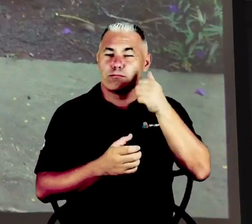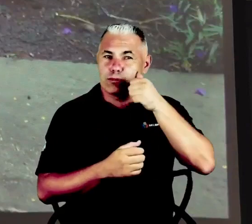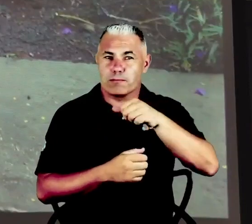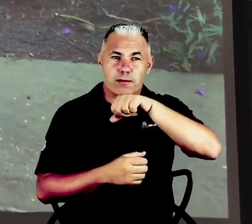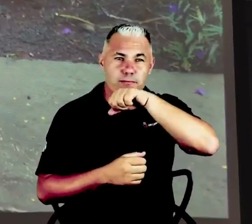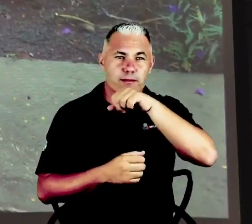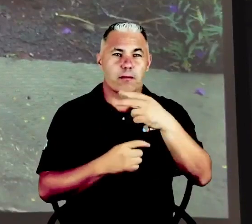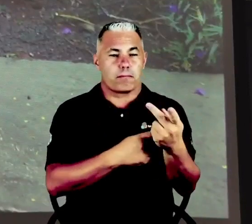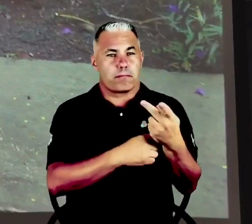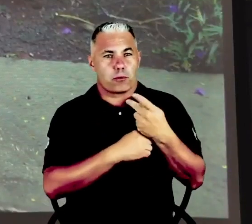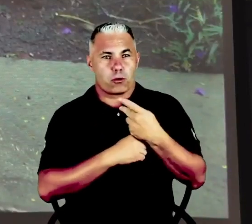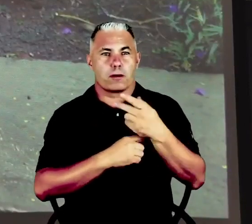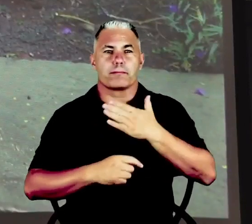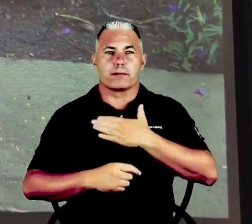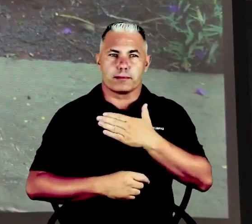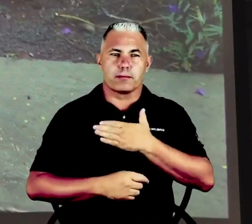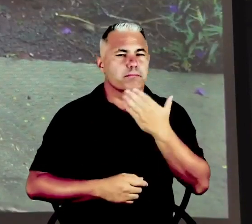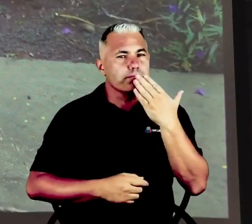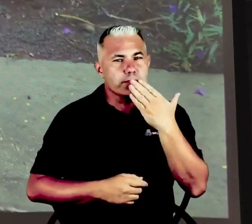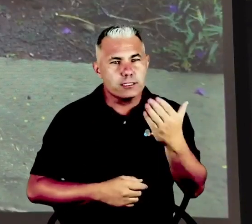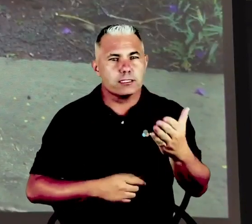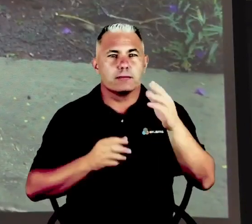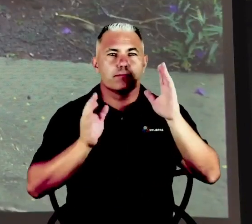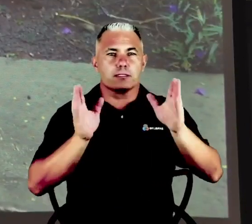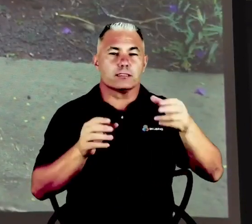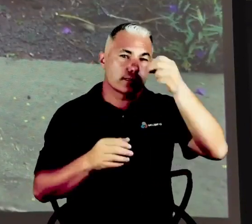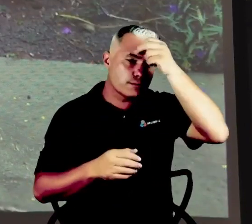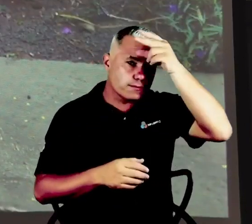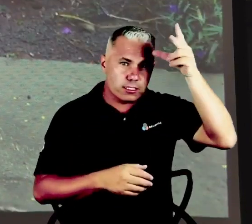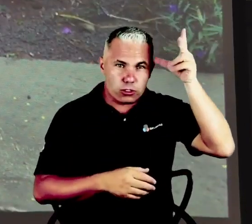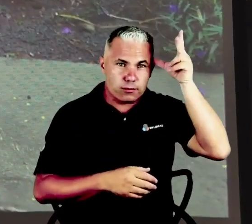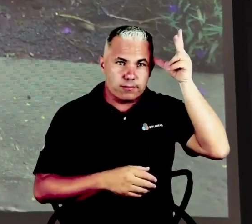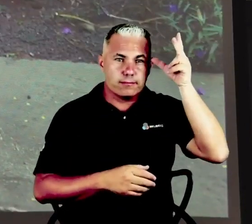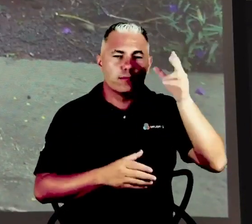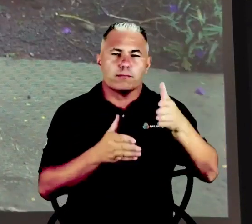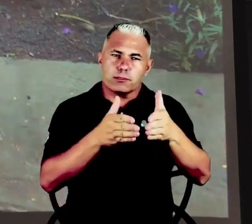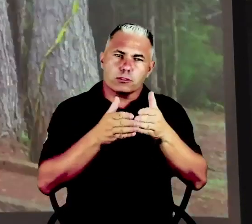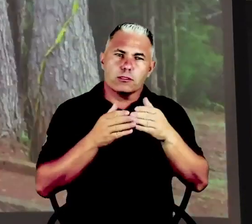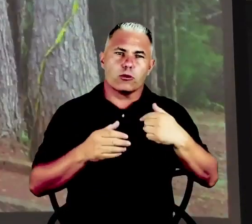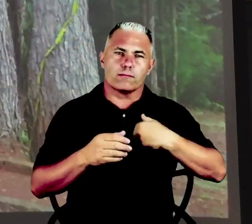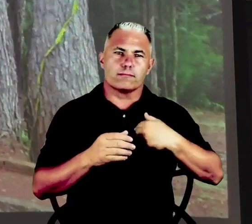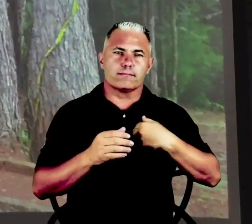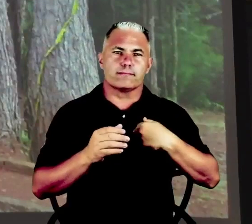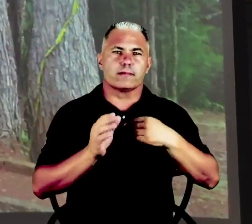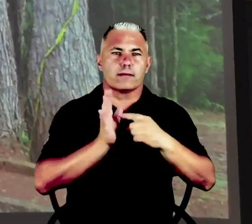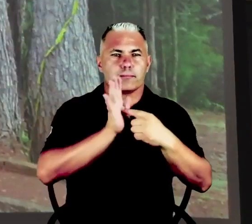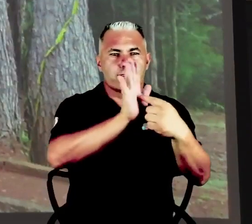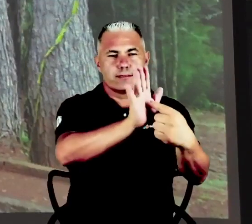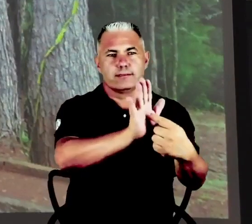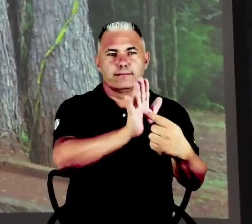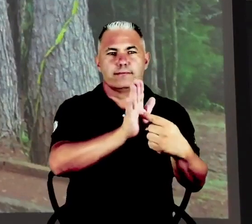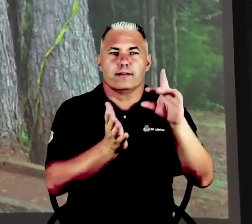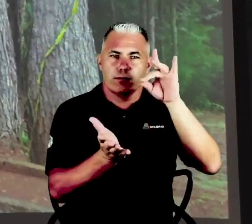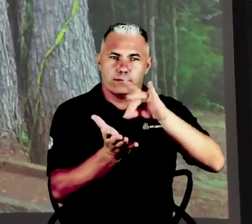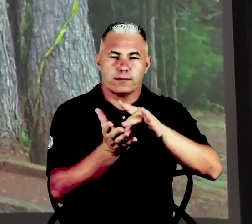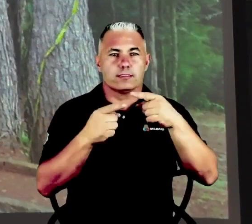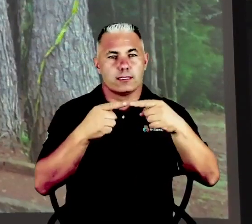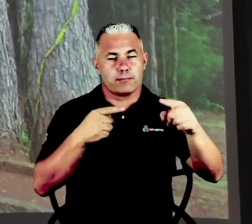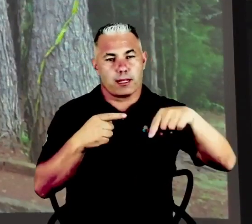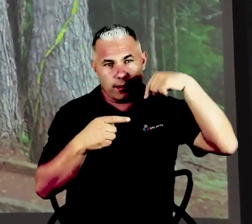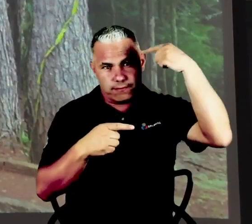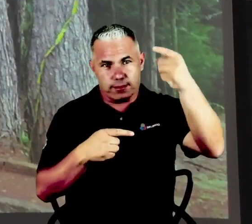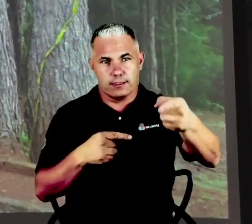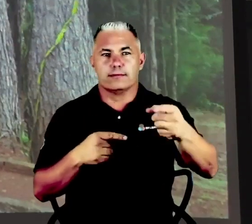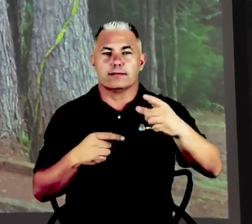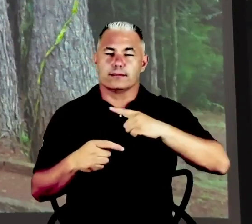requerimento na Prefeitura, mas gostaria que eu fizesse essa indicação formalmente, então eu farei, deve entrar na semana que vem. Mas ela